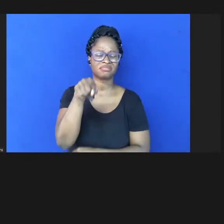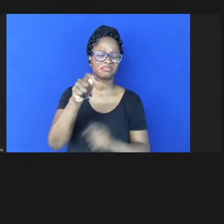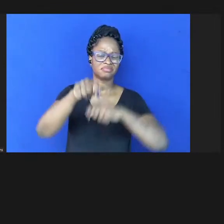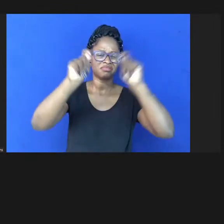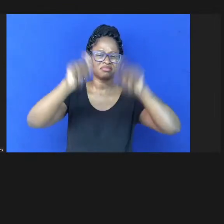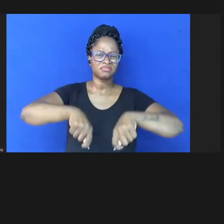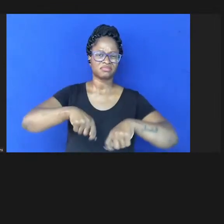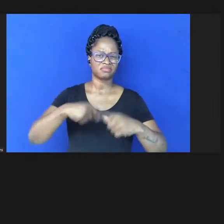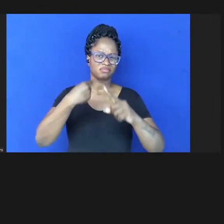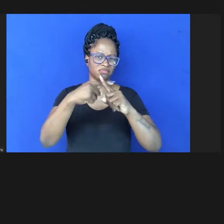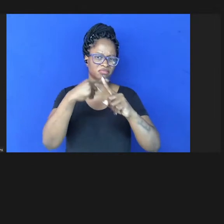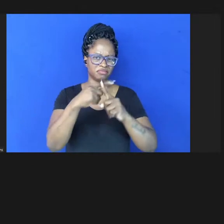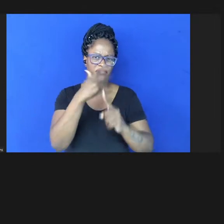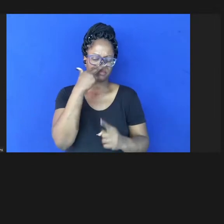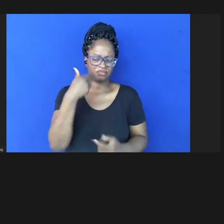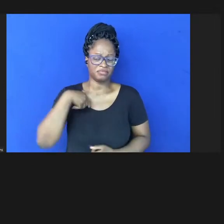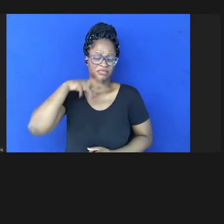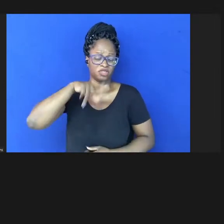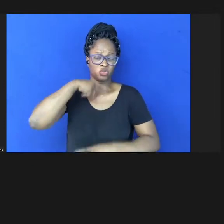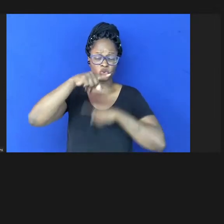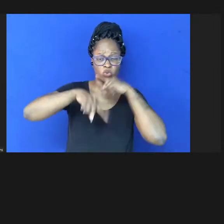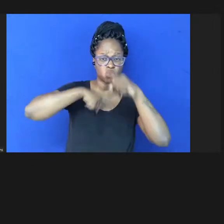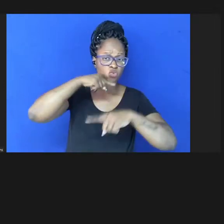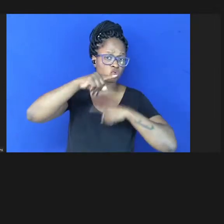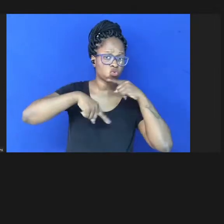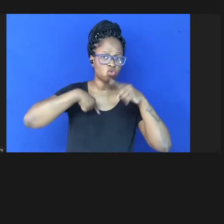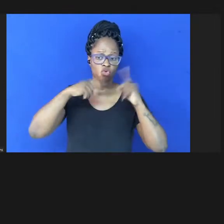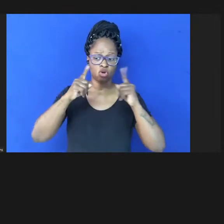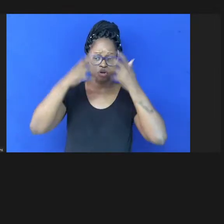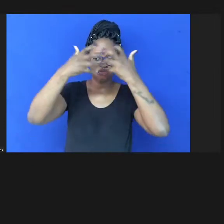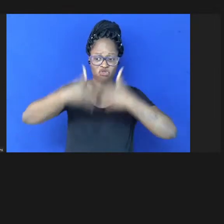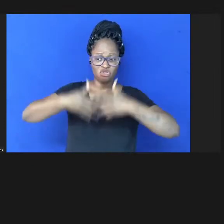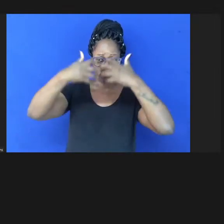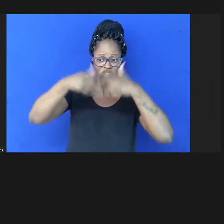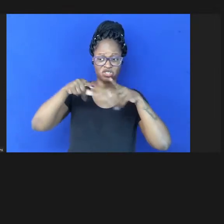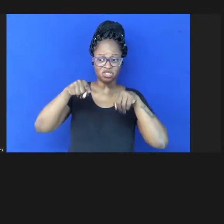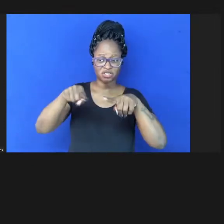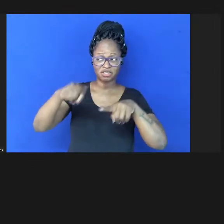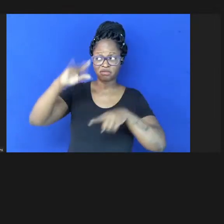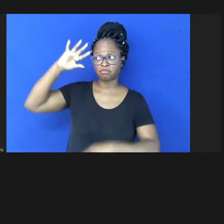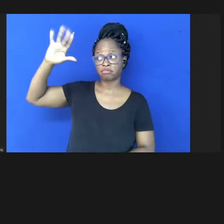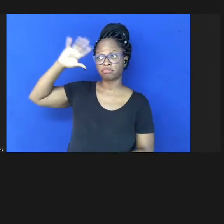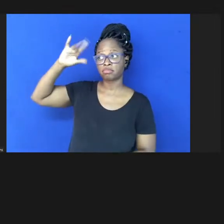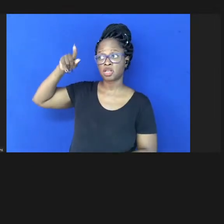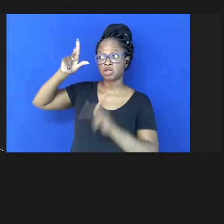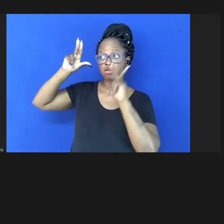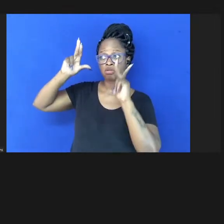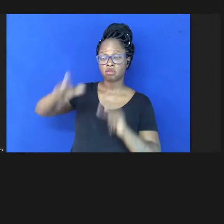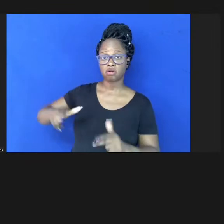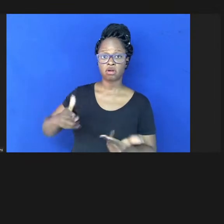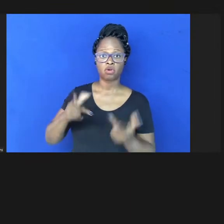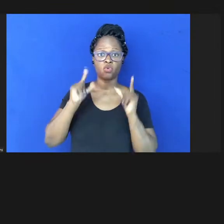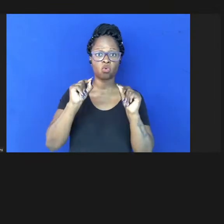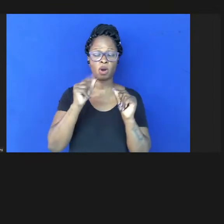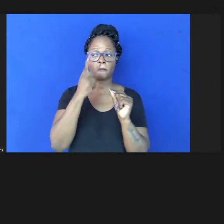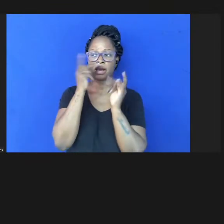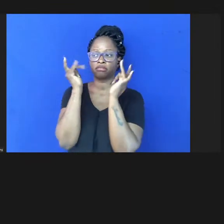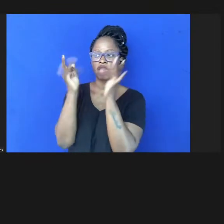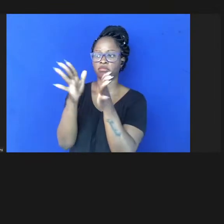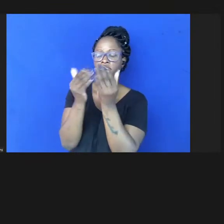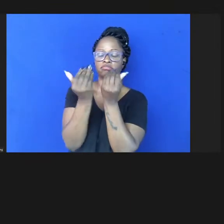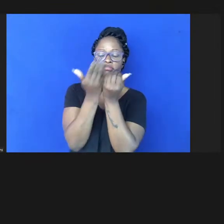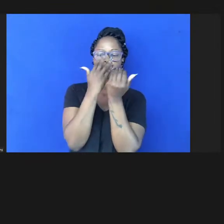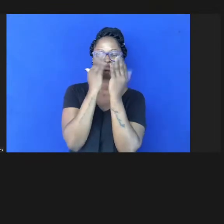não conseguem não funcionam com esse raciocínio de deixar tudo aberto